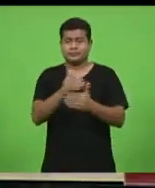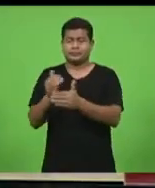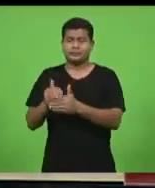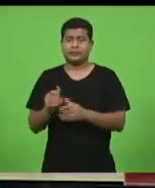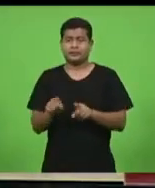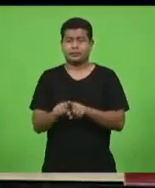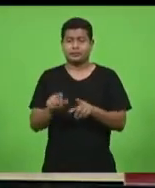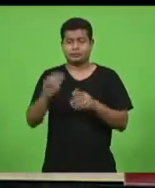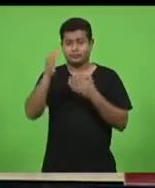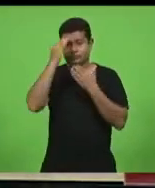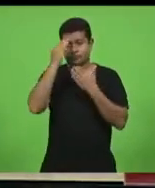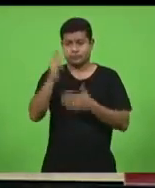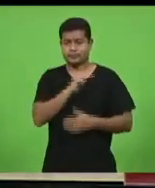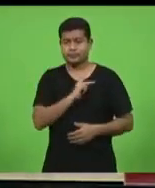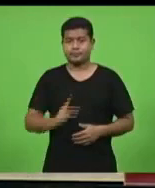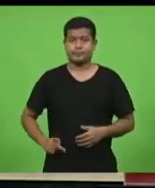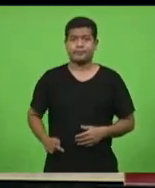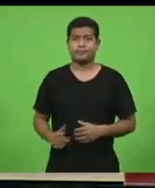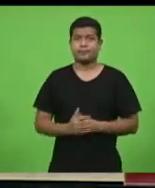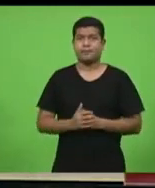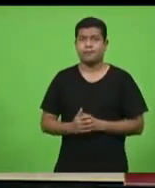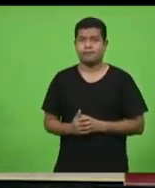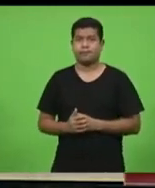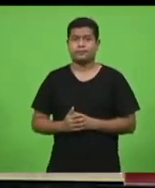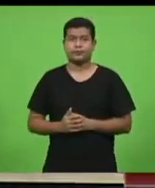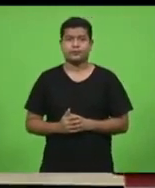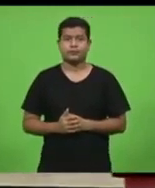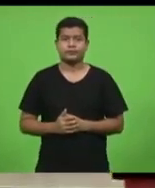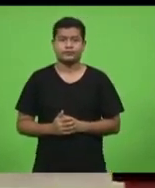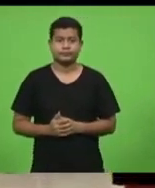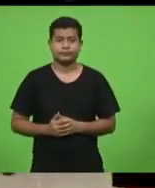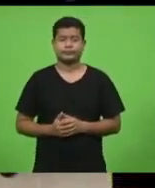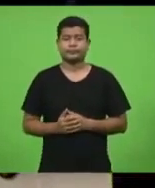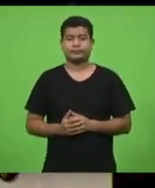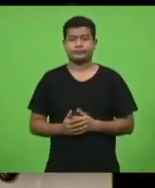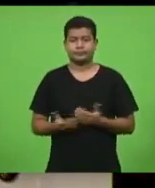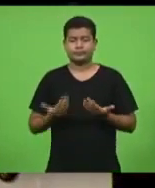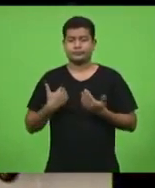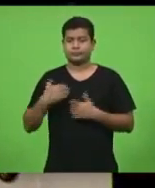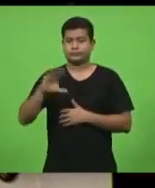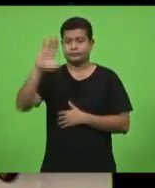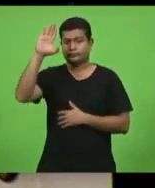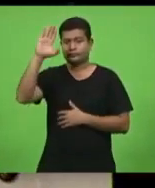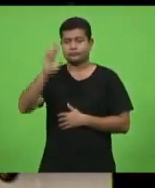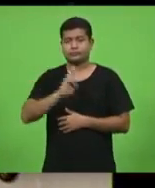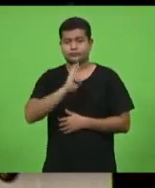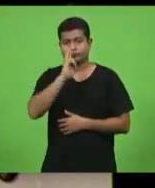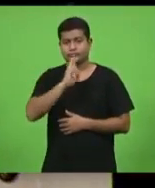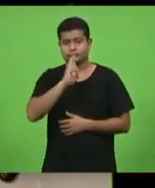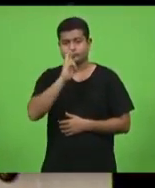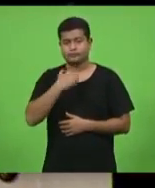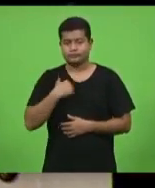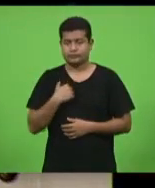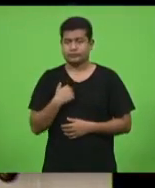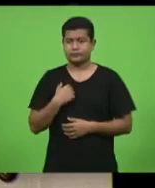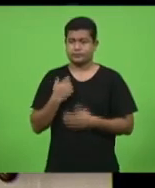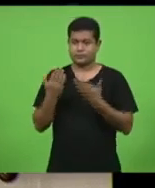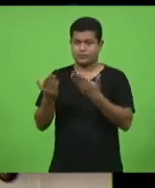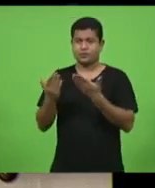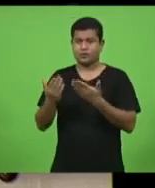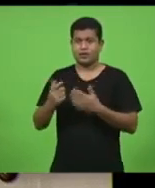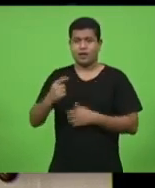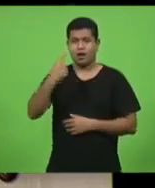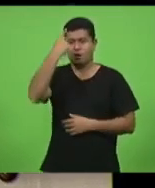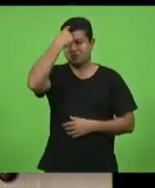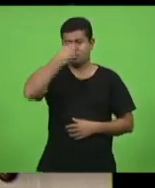Deputado Kennedy, quero só contribuir um pouquinho com a sua fala. E você realmente tem uma personalidade autêntica.